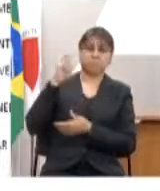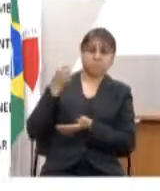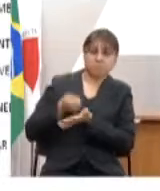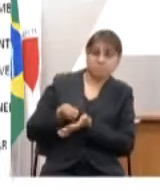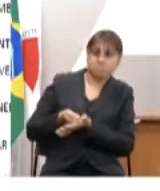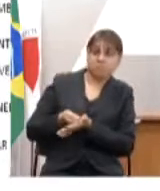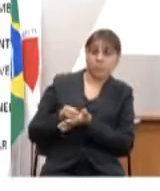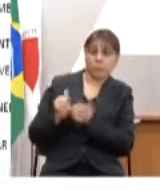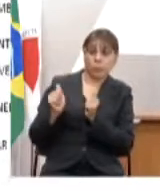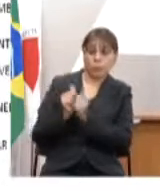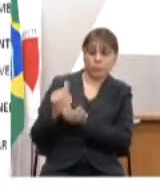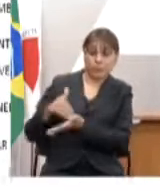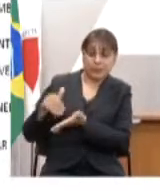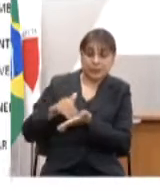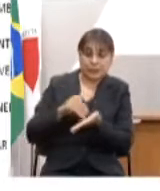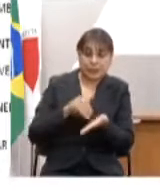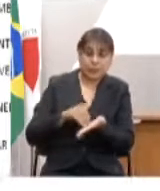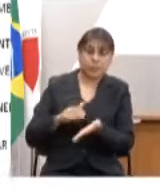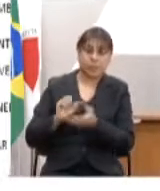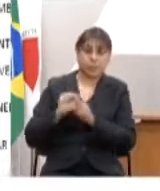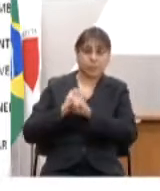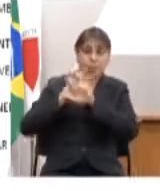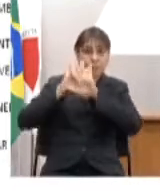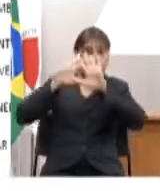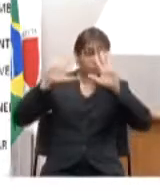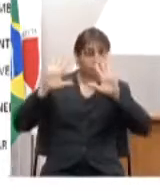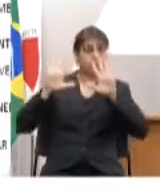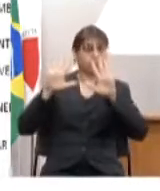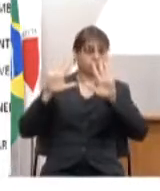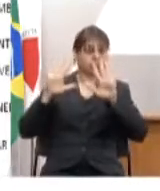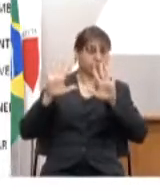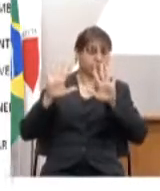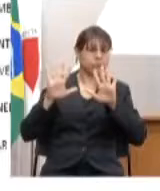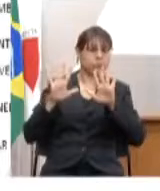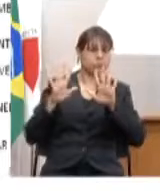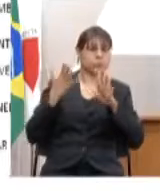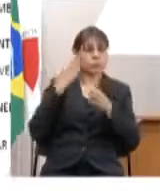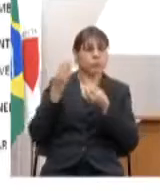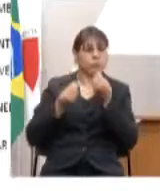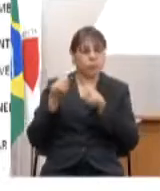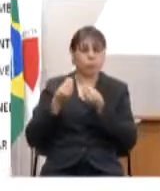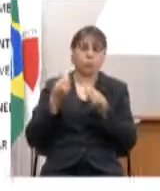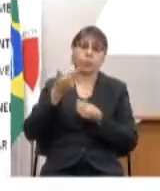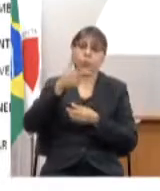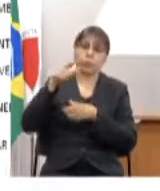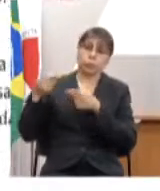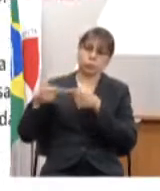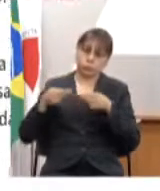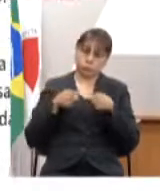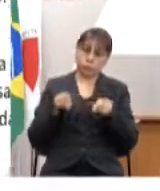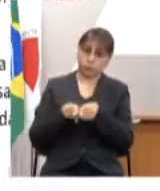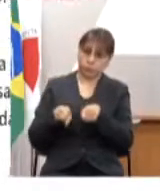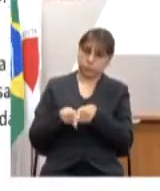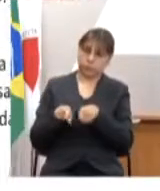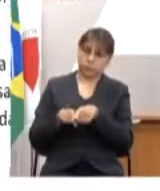e também com muita transparência em relação aos demais poderes pode passar